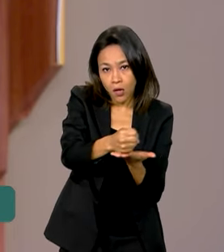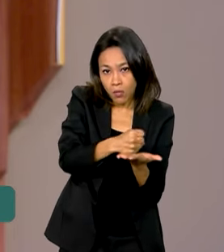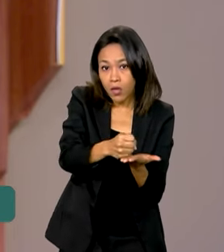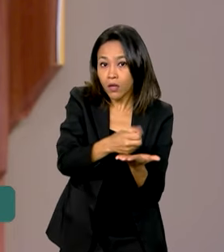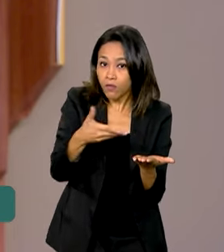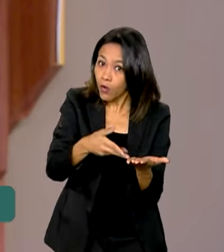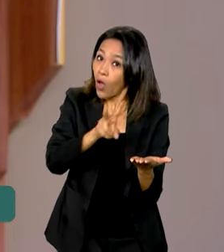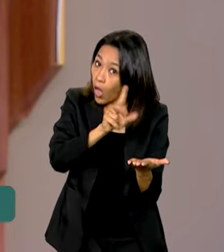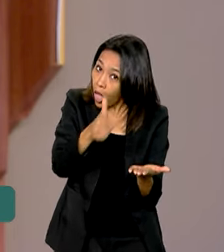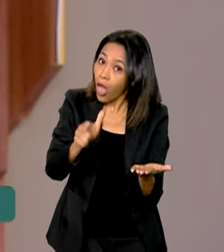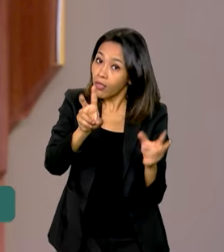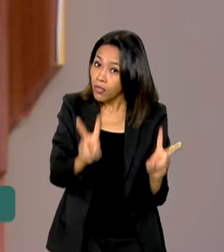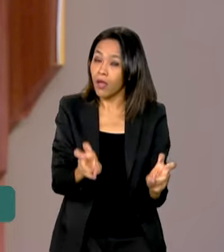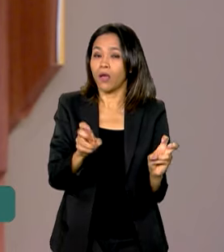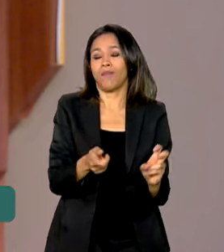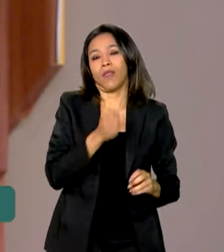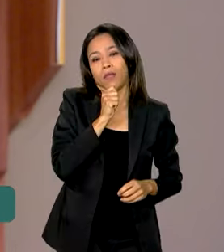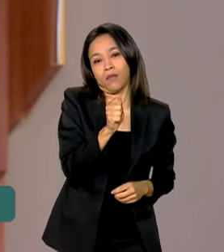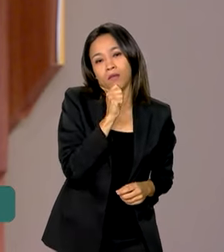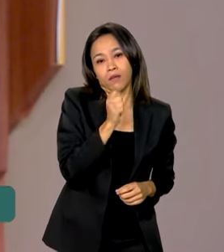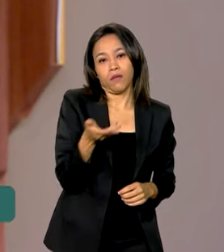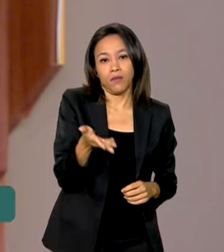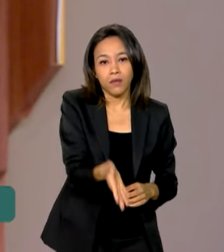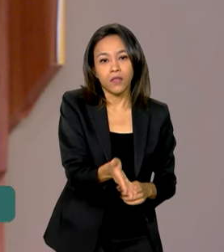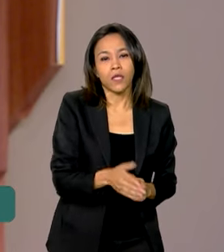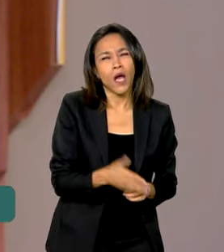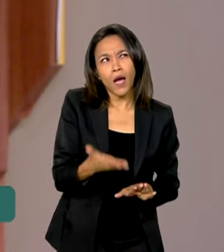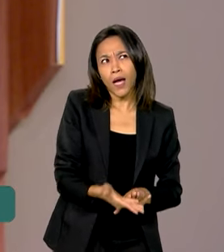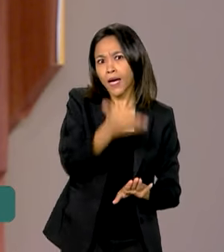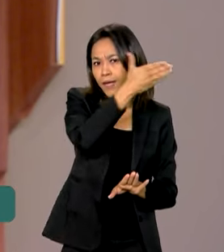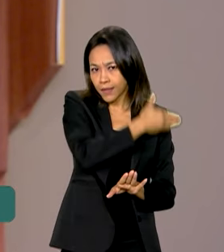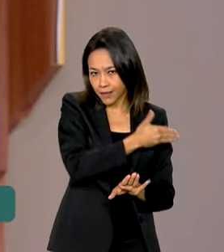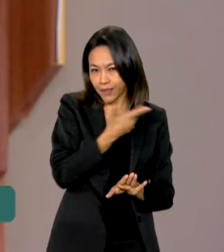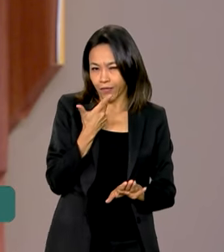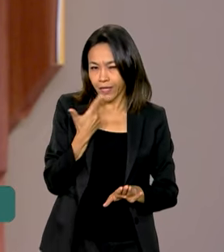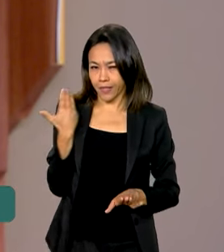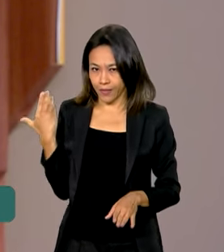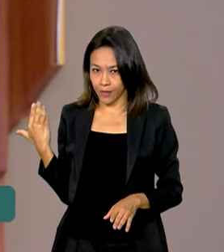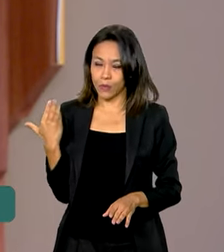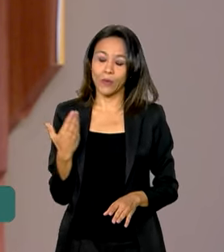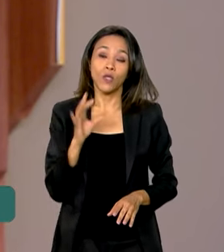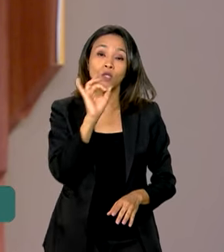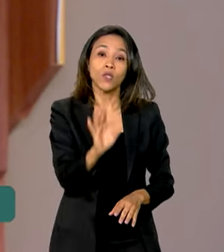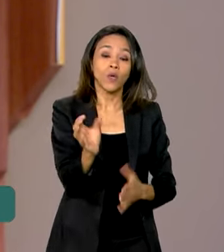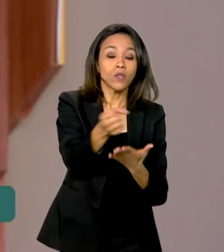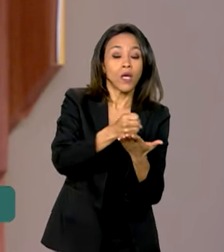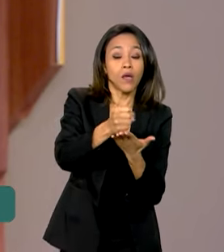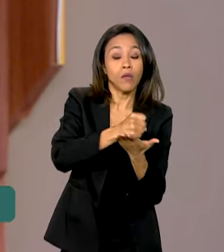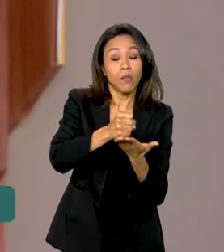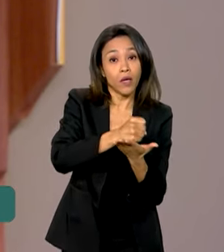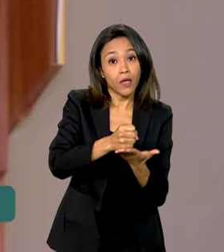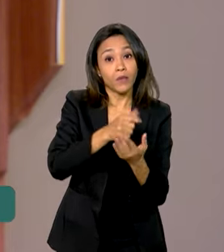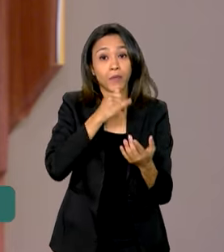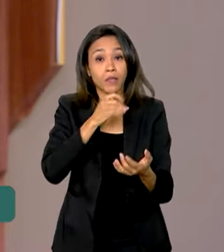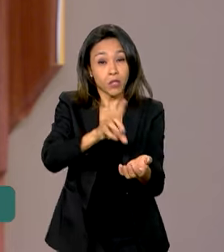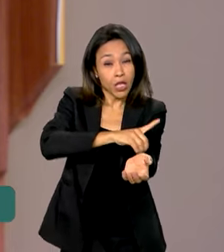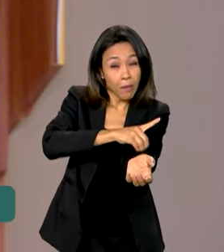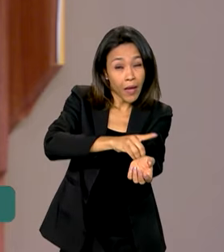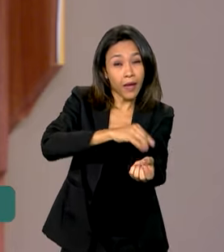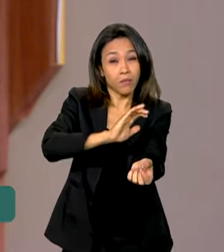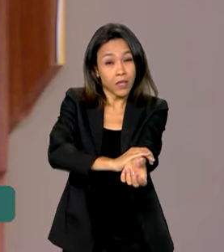saúde, outro assunto que a gente falou aqui. Antes, Vanessa, só os remédios para doenças crônicas, como diabetes,